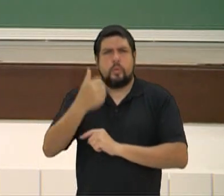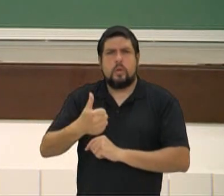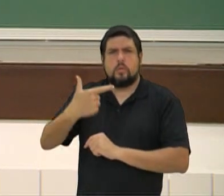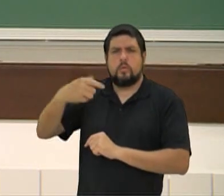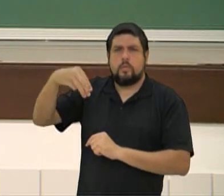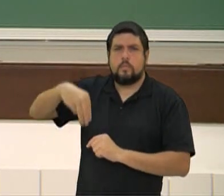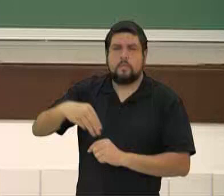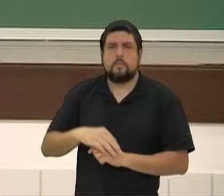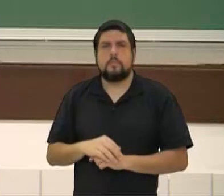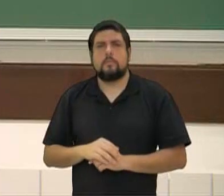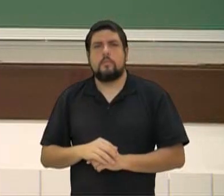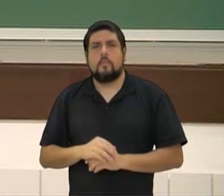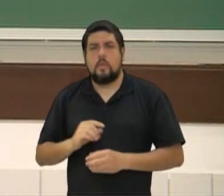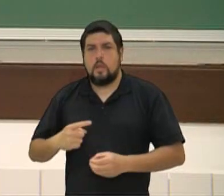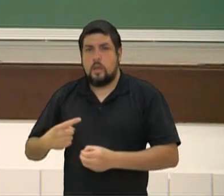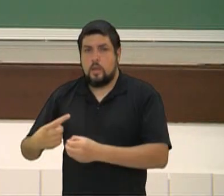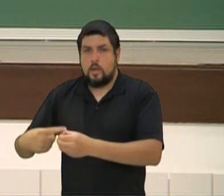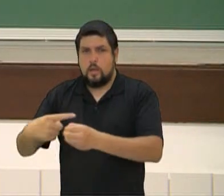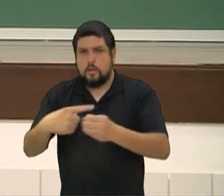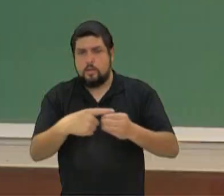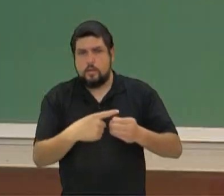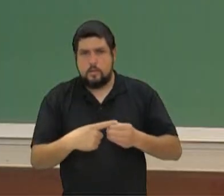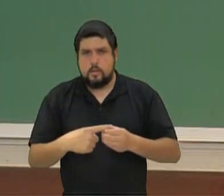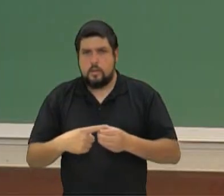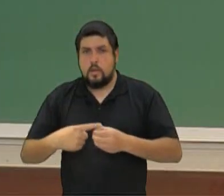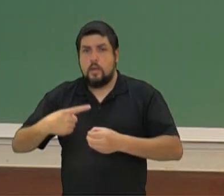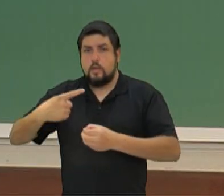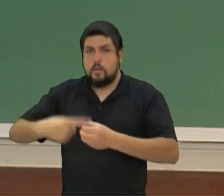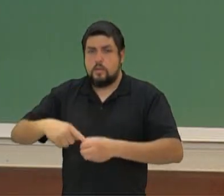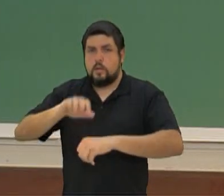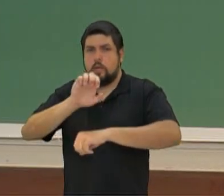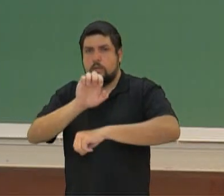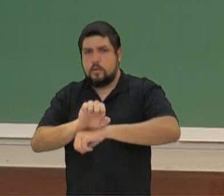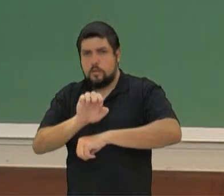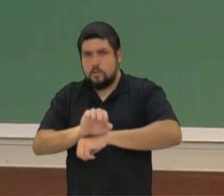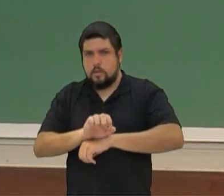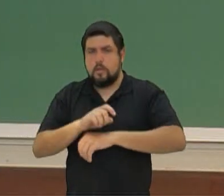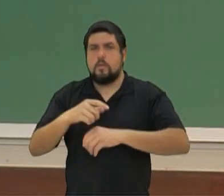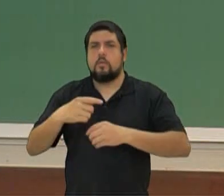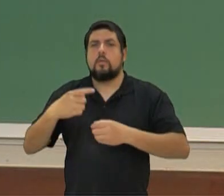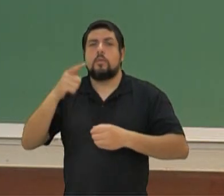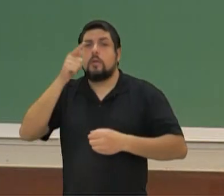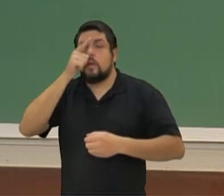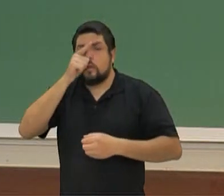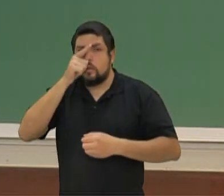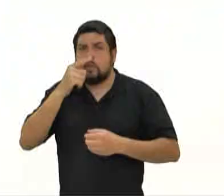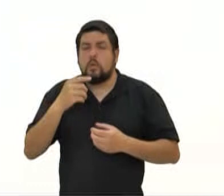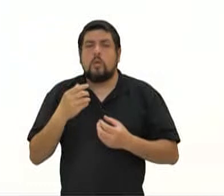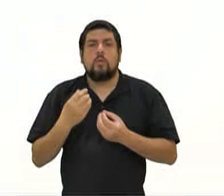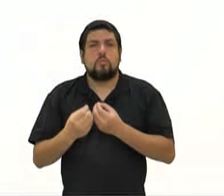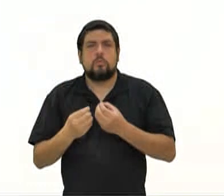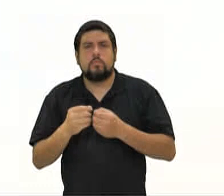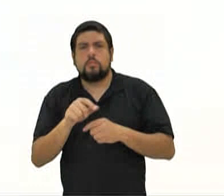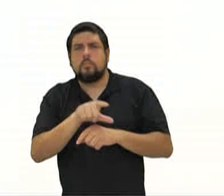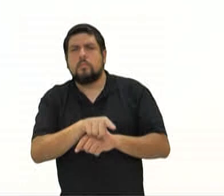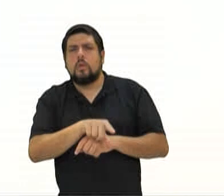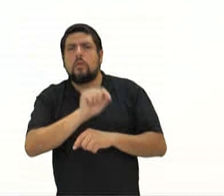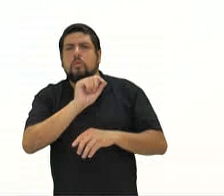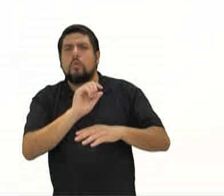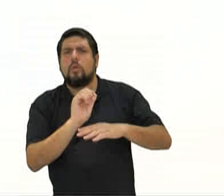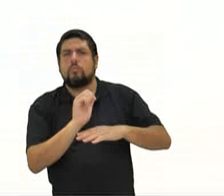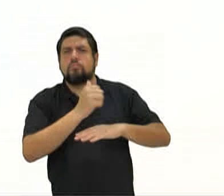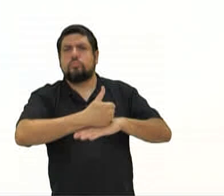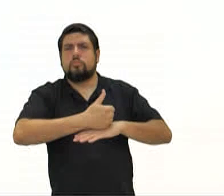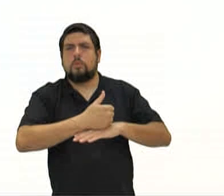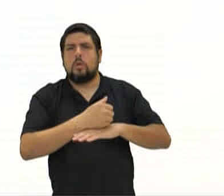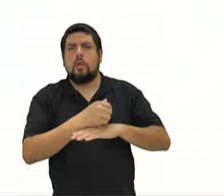As cidades gregas, cidades-estado, cidades-estados gregas, escolhiam seus patronos, uma espécie de